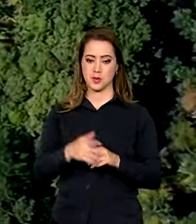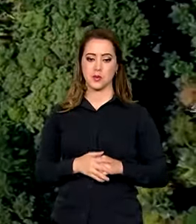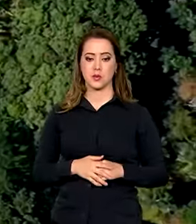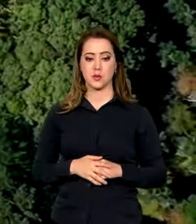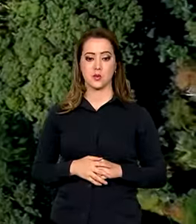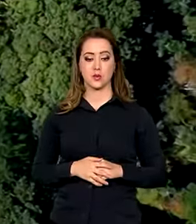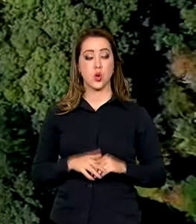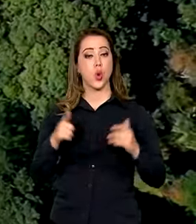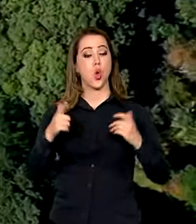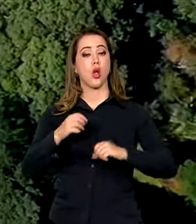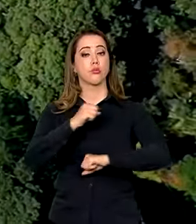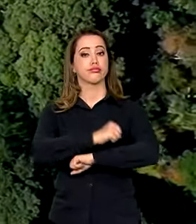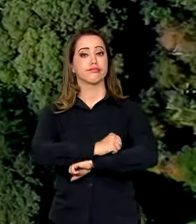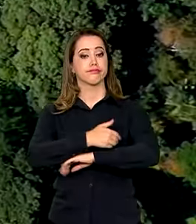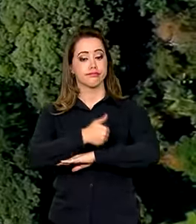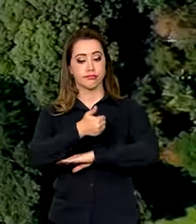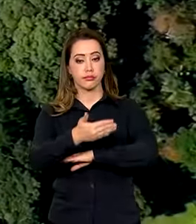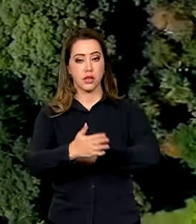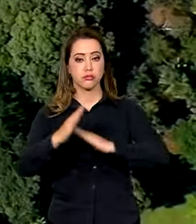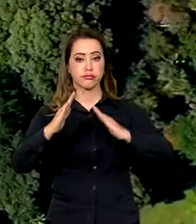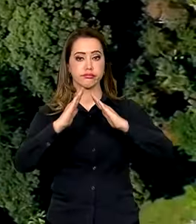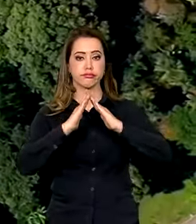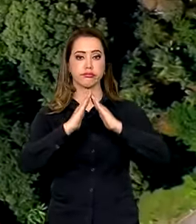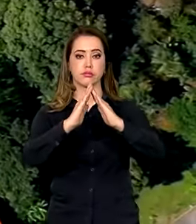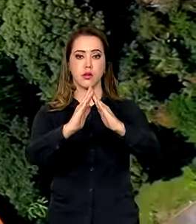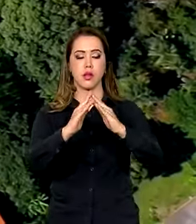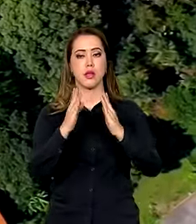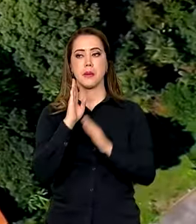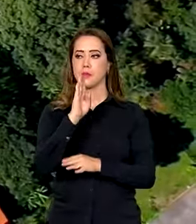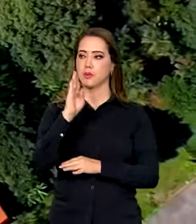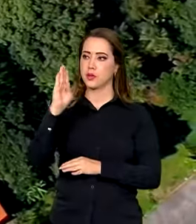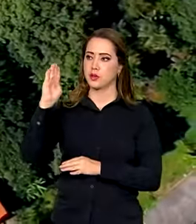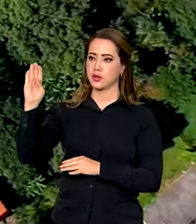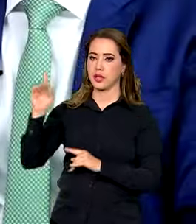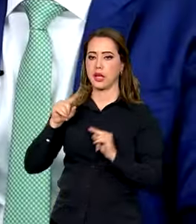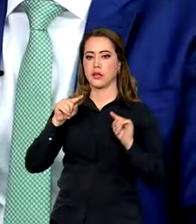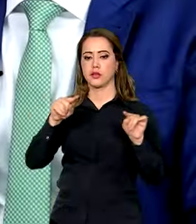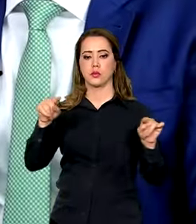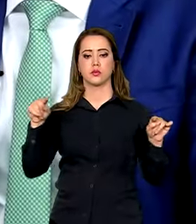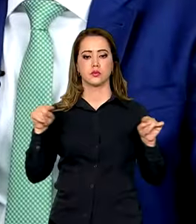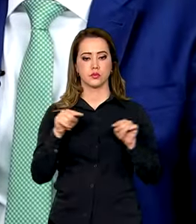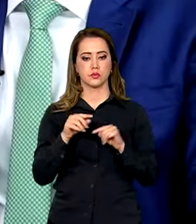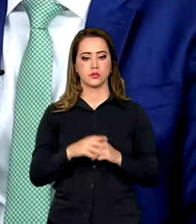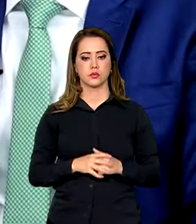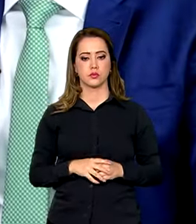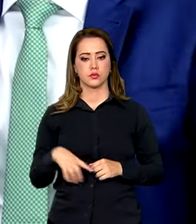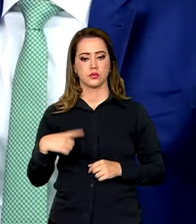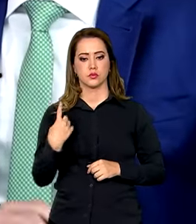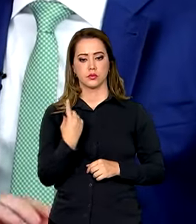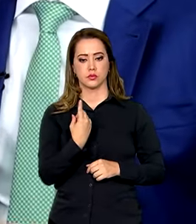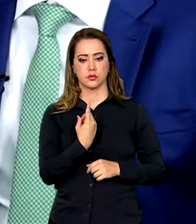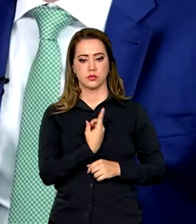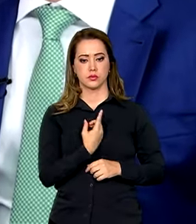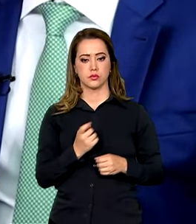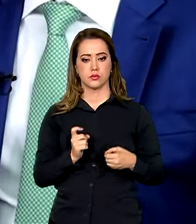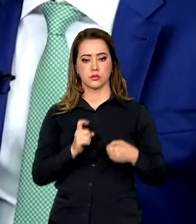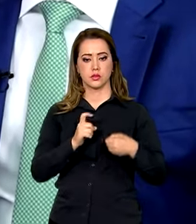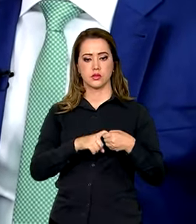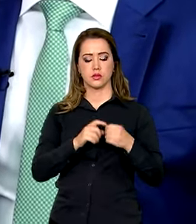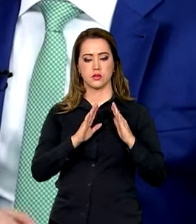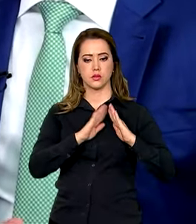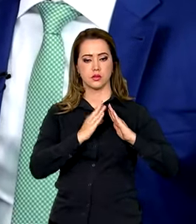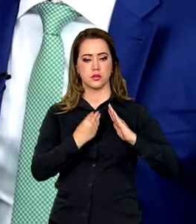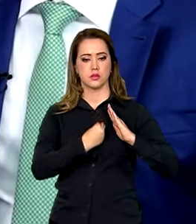Varandas nas unidades e bibliotecas nos conjuntos habitacionais. Nós retomamos o Minha Casa Minha Vida,